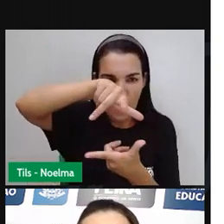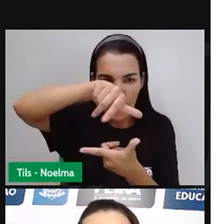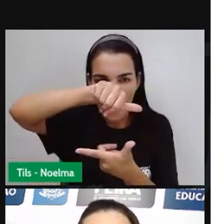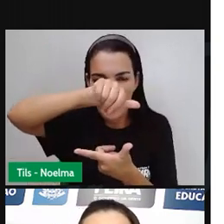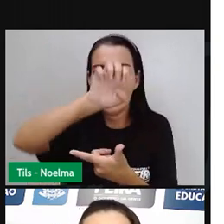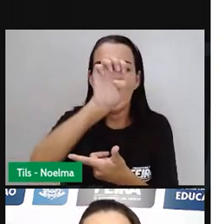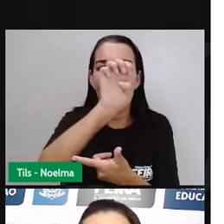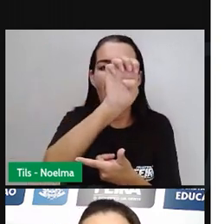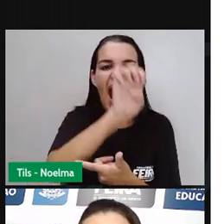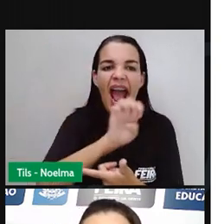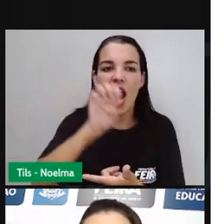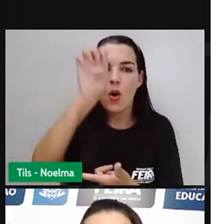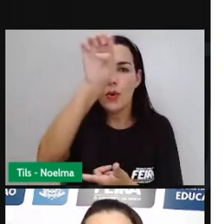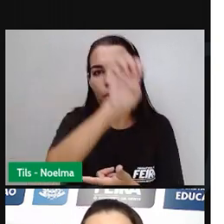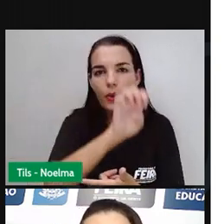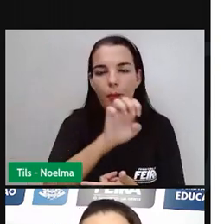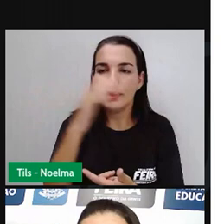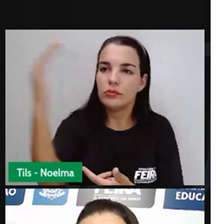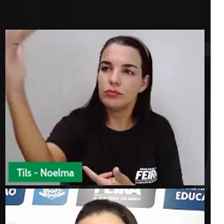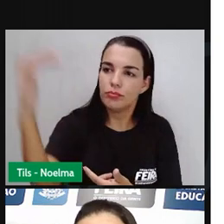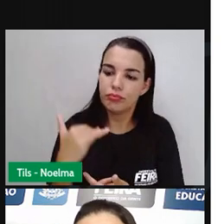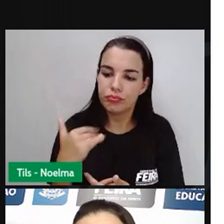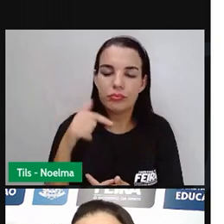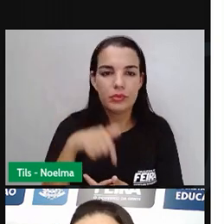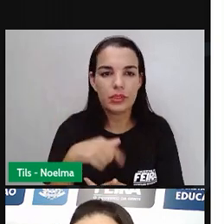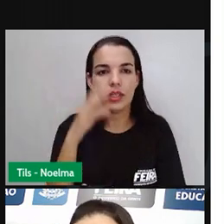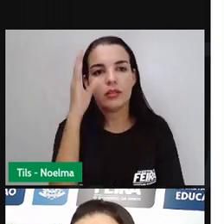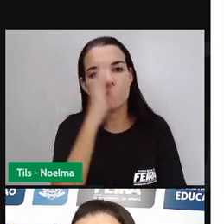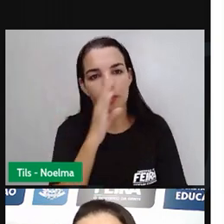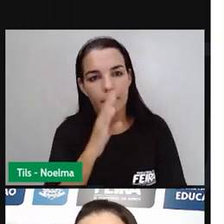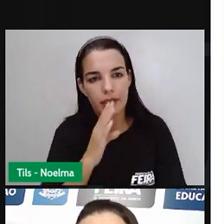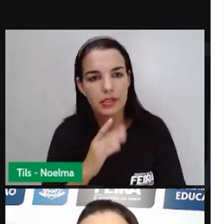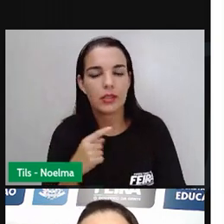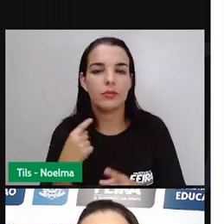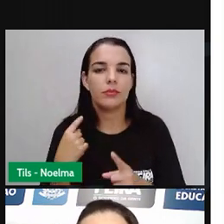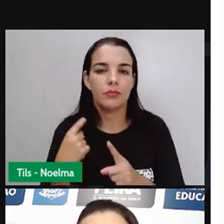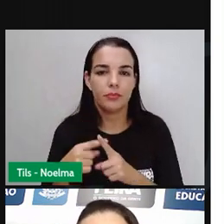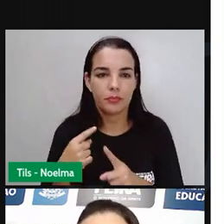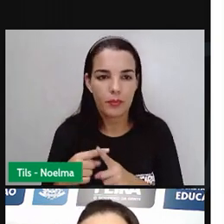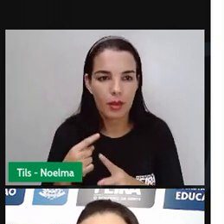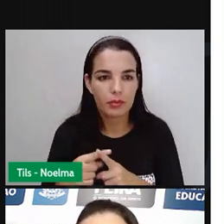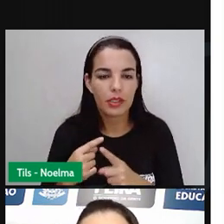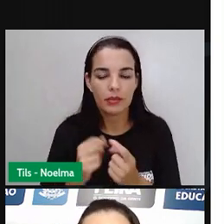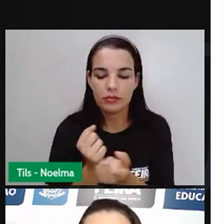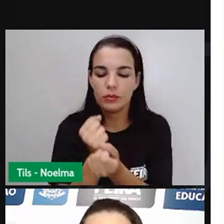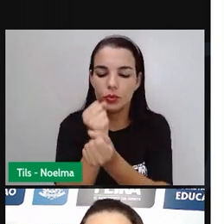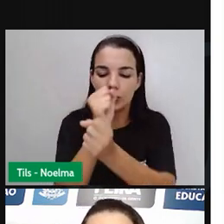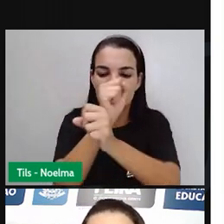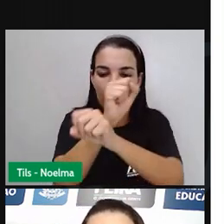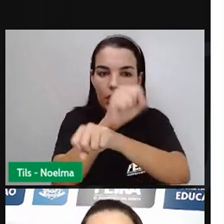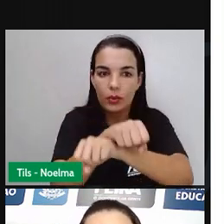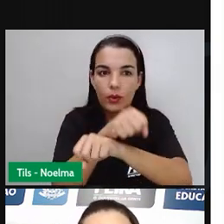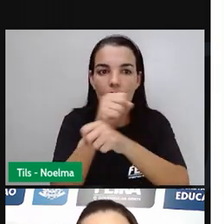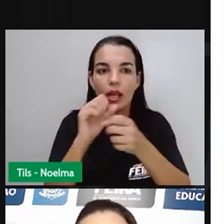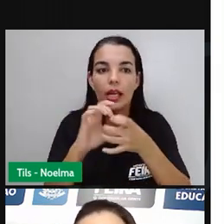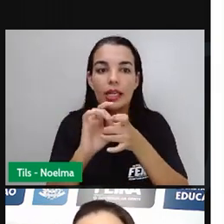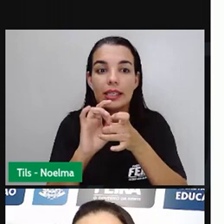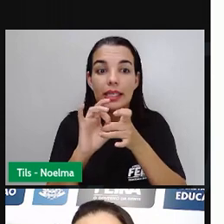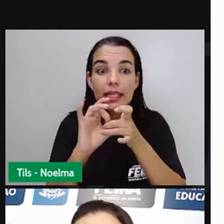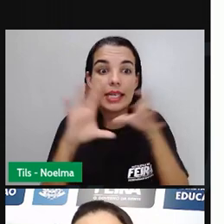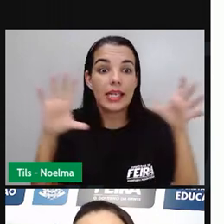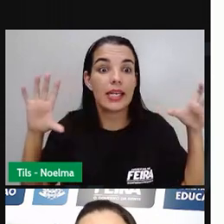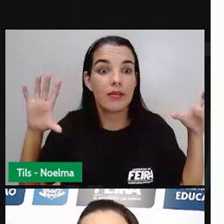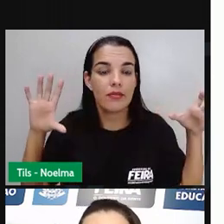proibido a comercialização, a vinda desse tráfico negreiro aí da África, né? Então, precisou-se de